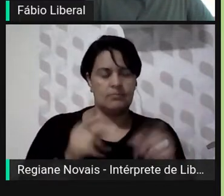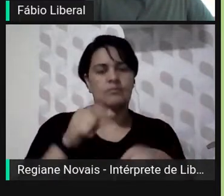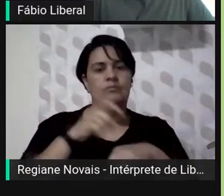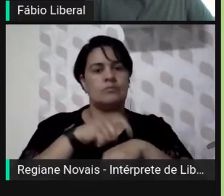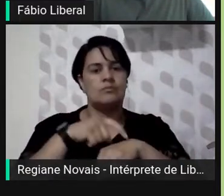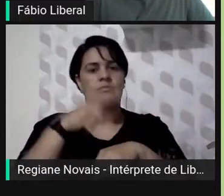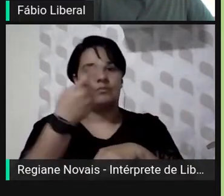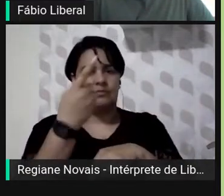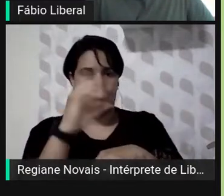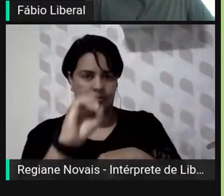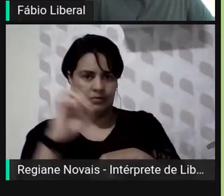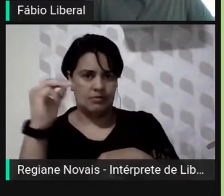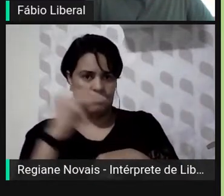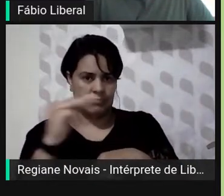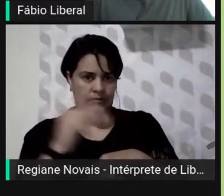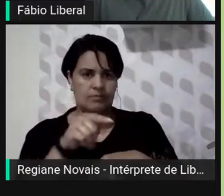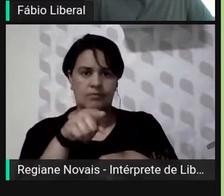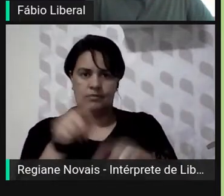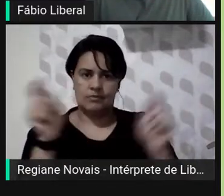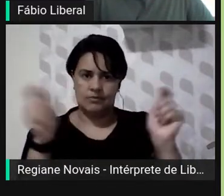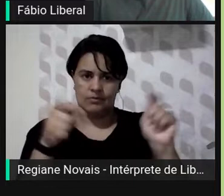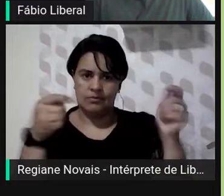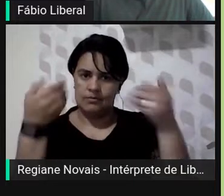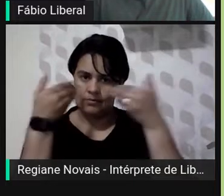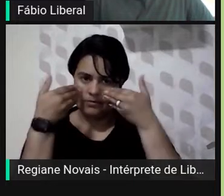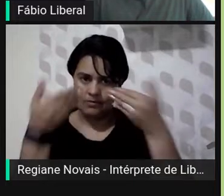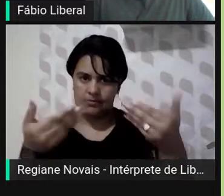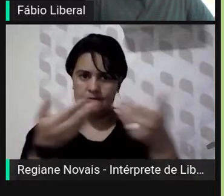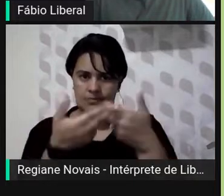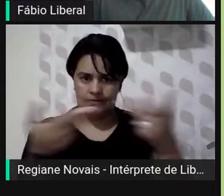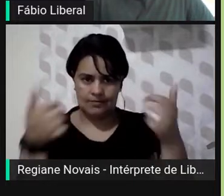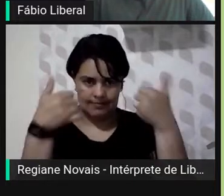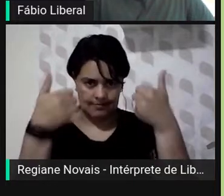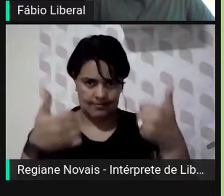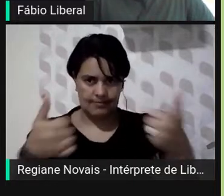importante também que você faça aquela pequena apresentação no início, tá bom?